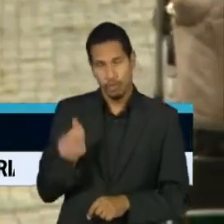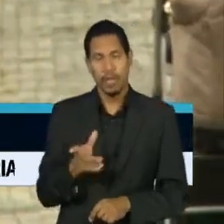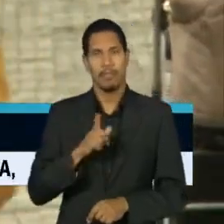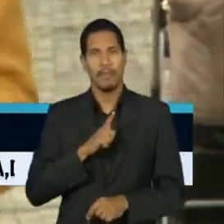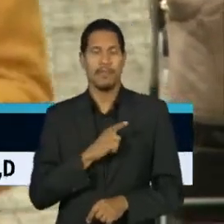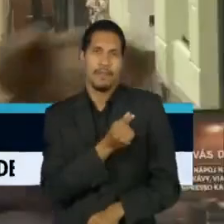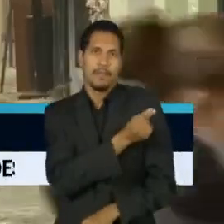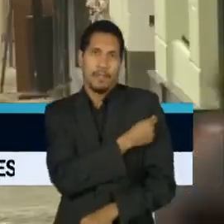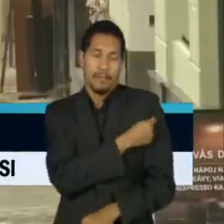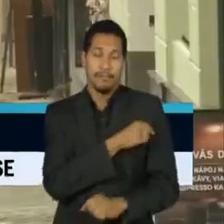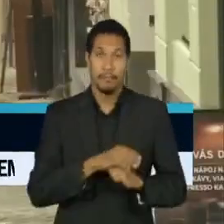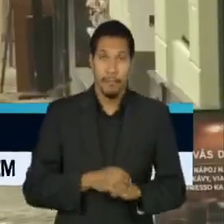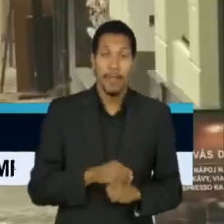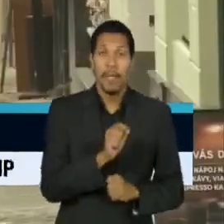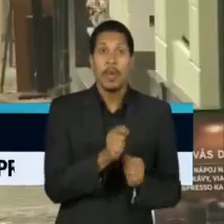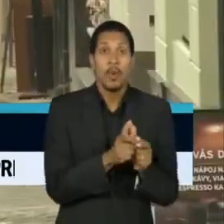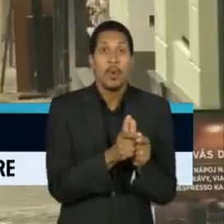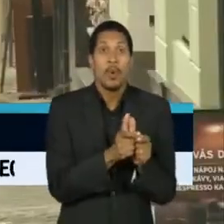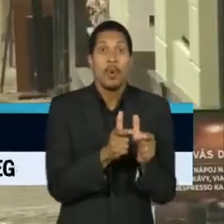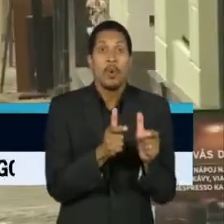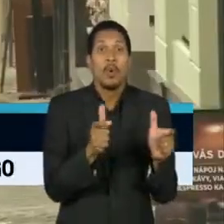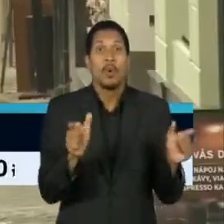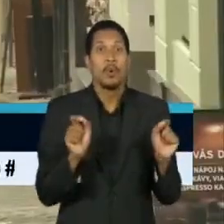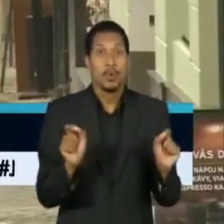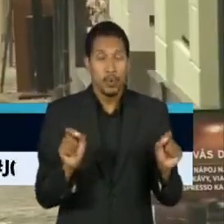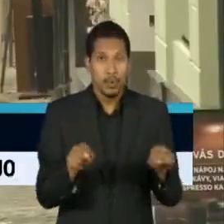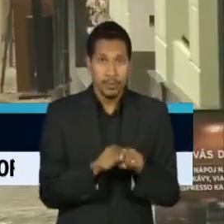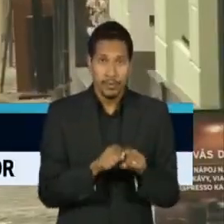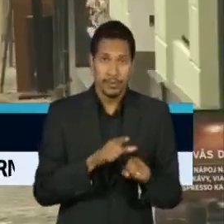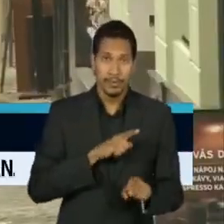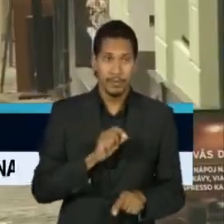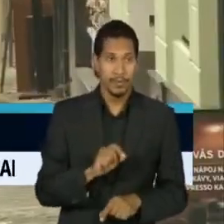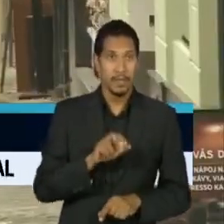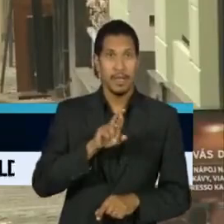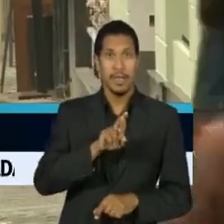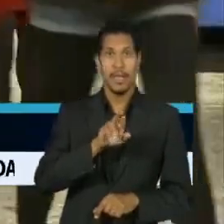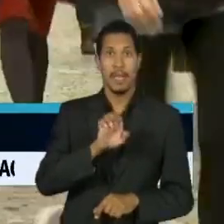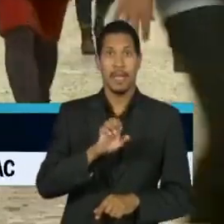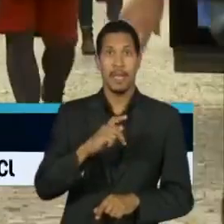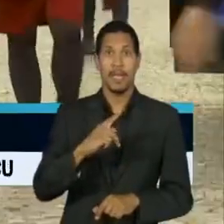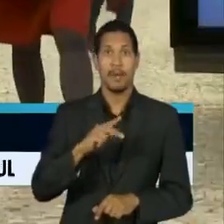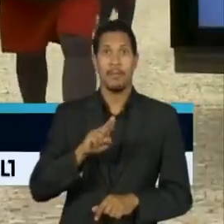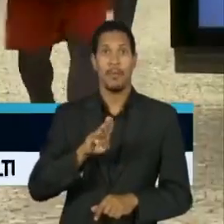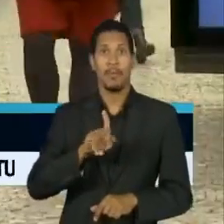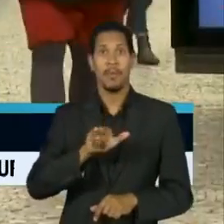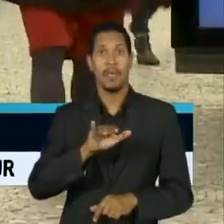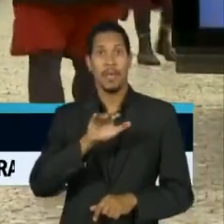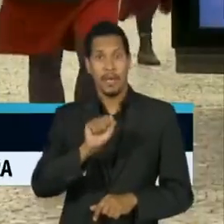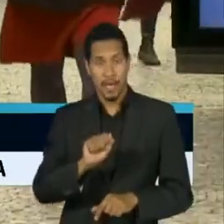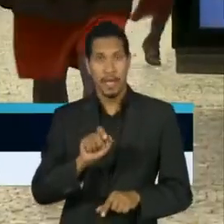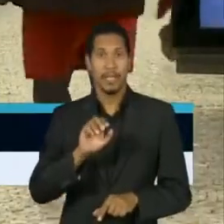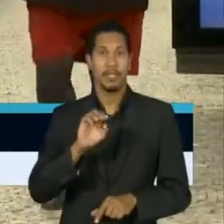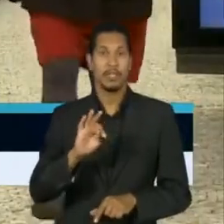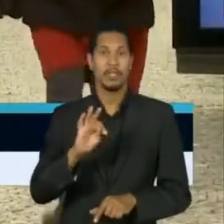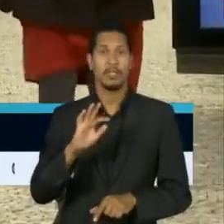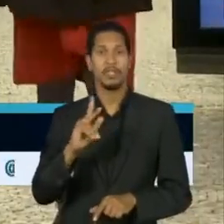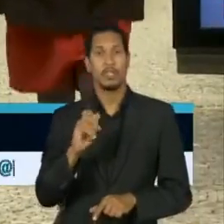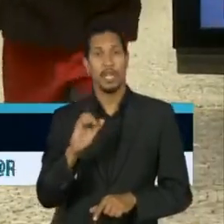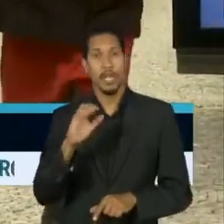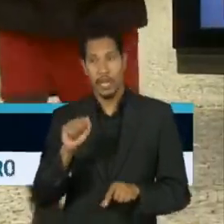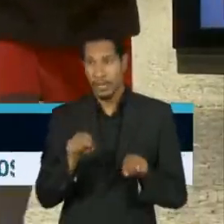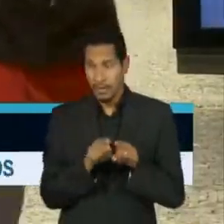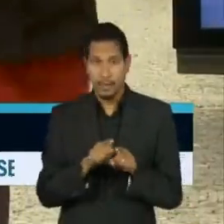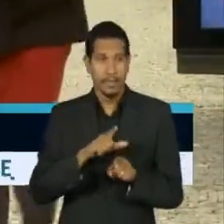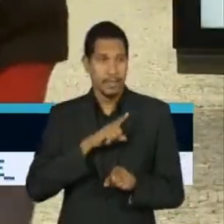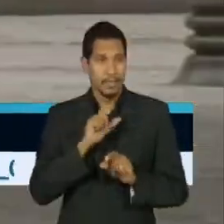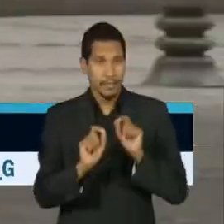recorde de casos também na República Tcheca. Quase 15 mil por dia. O governo ordenou testagem de todas as crianças